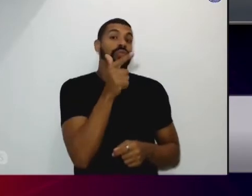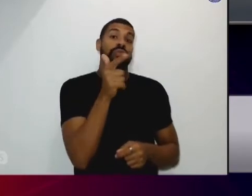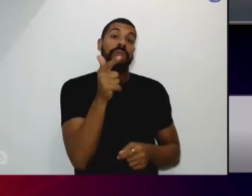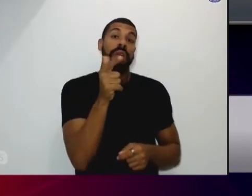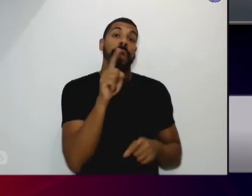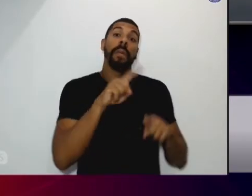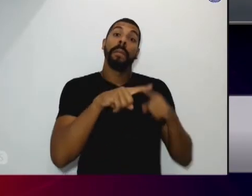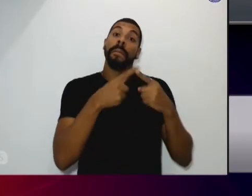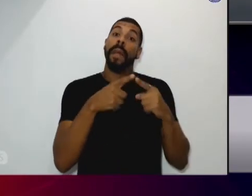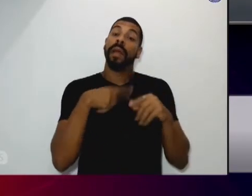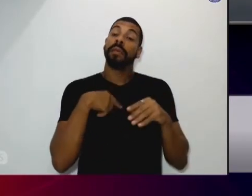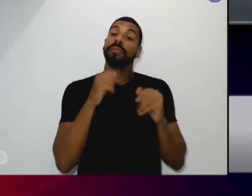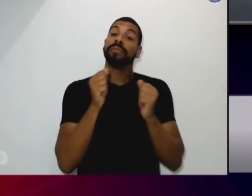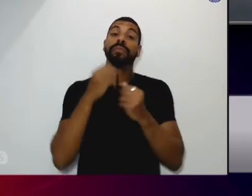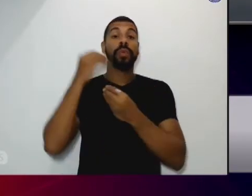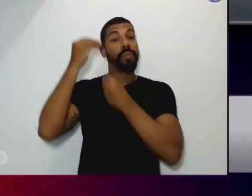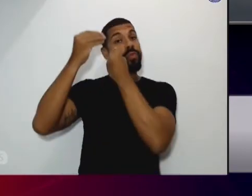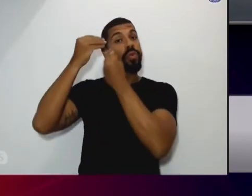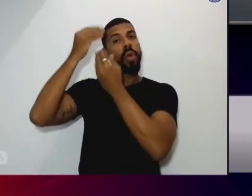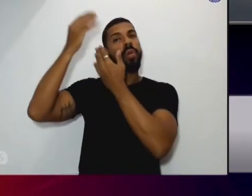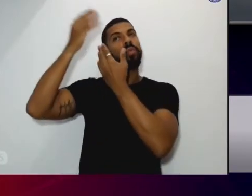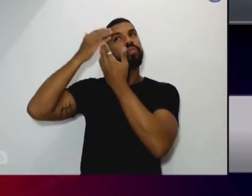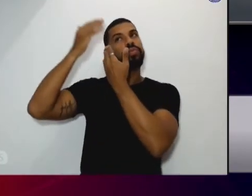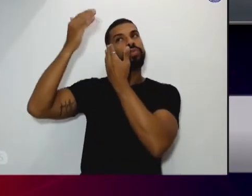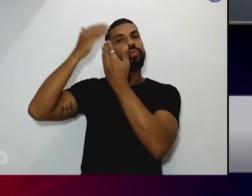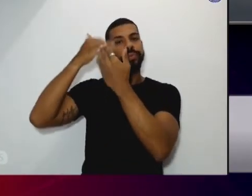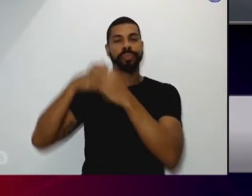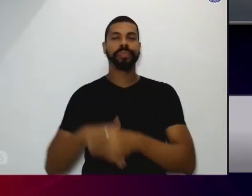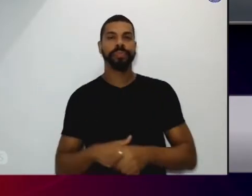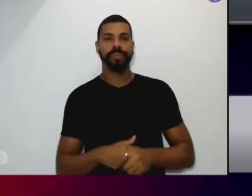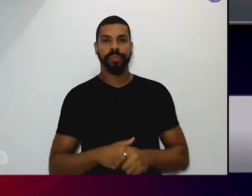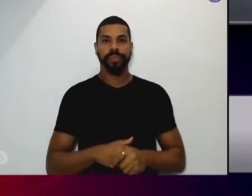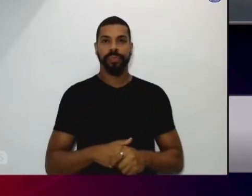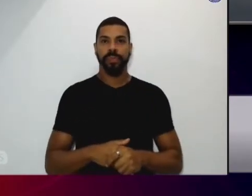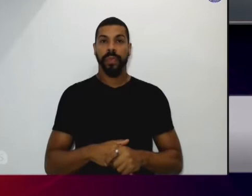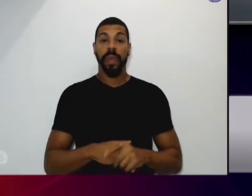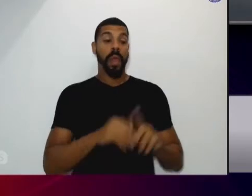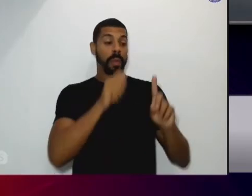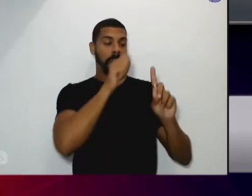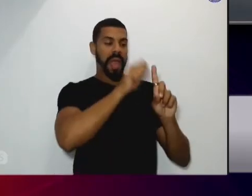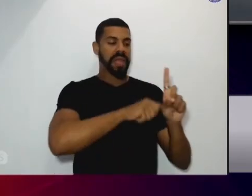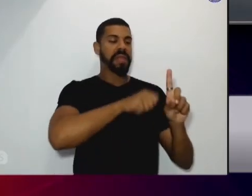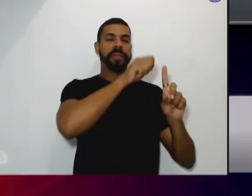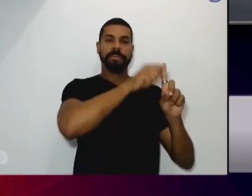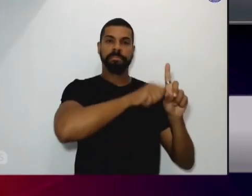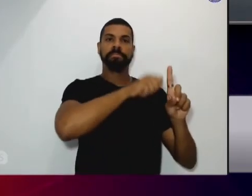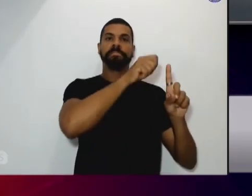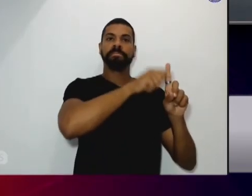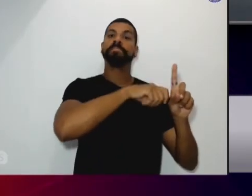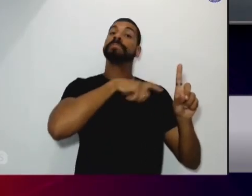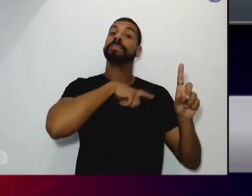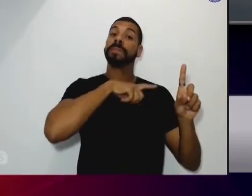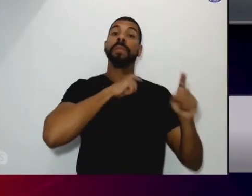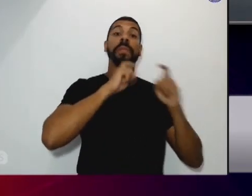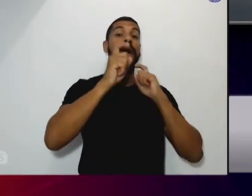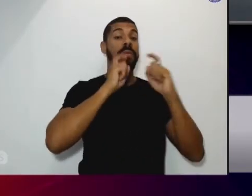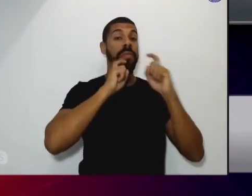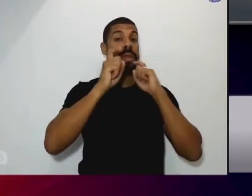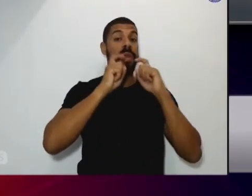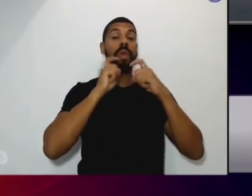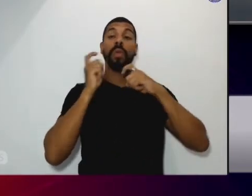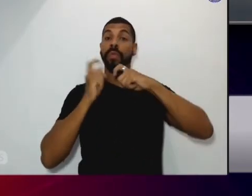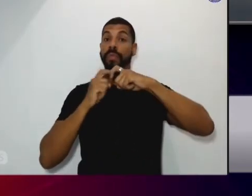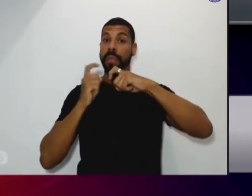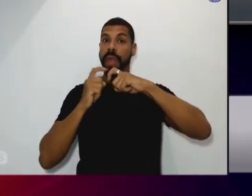indicar o psicólogo também da rede mensalmente a gente tem uma reunião com o doutor Bertolotti a doutora Marli a